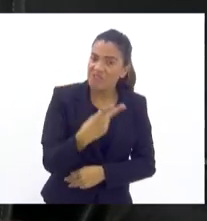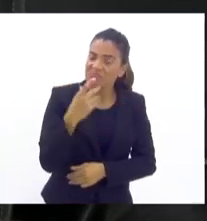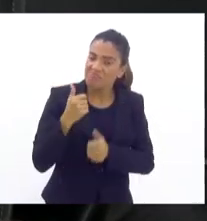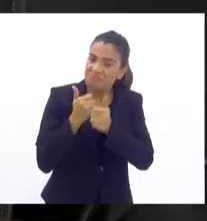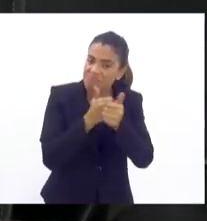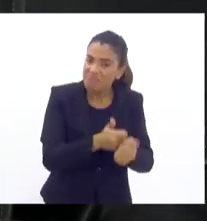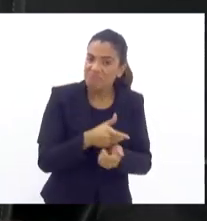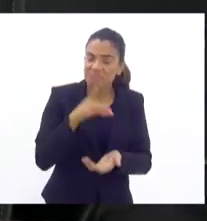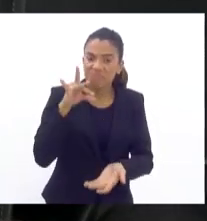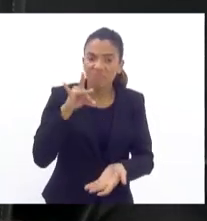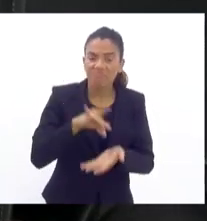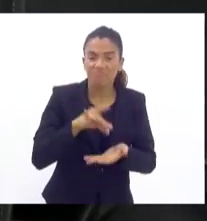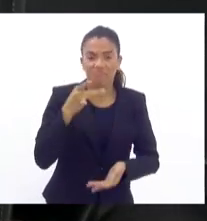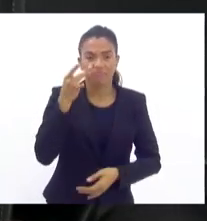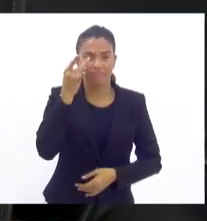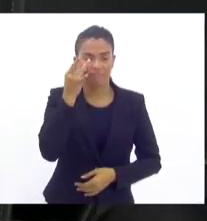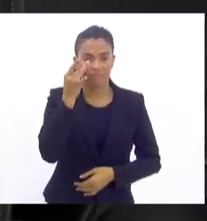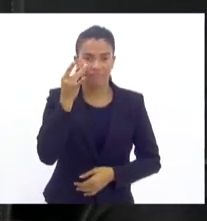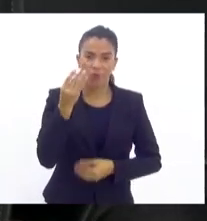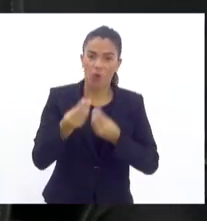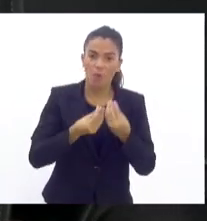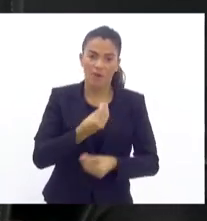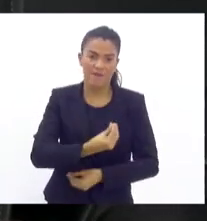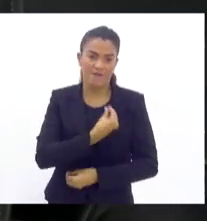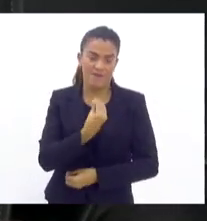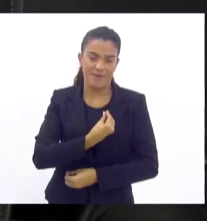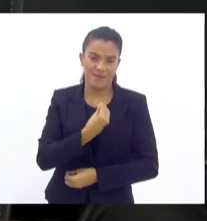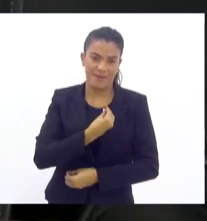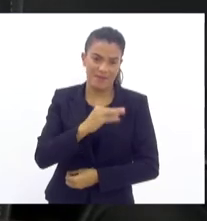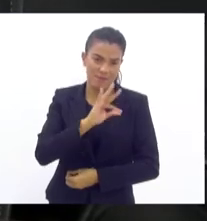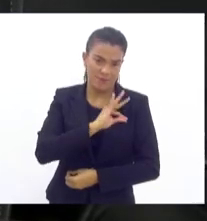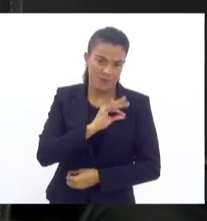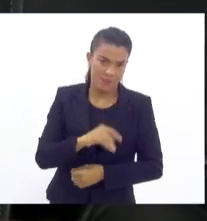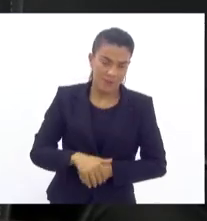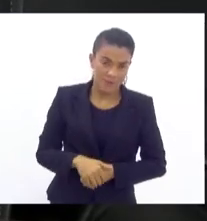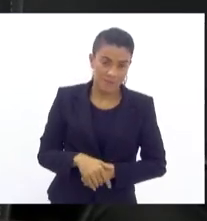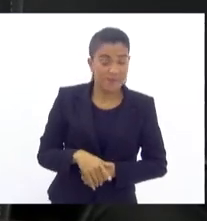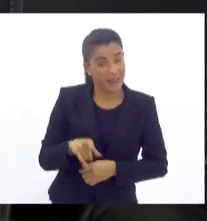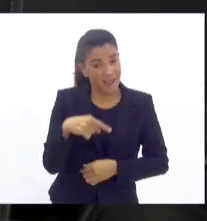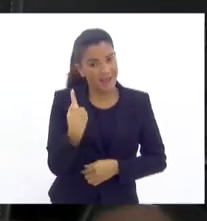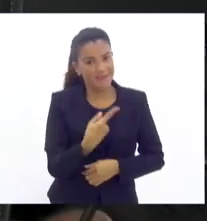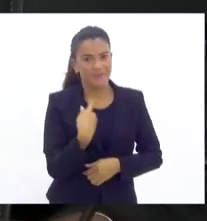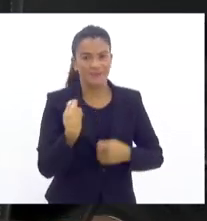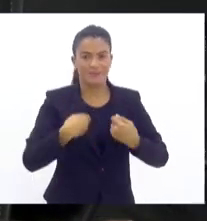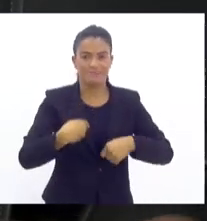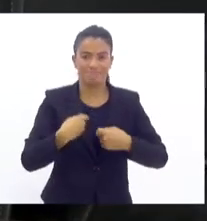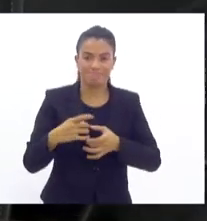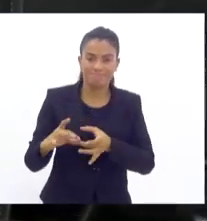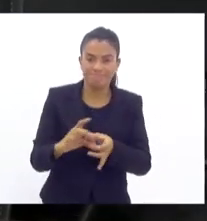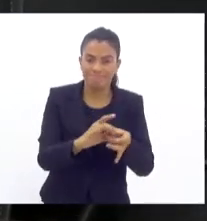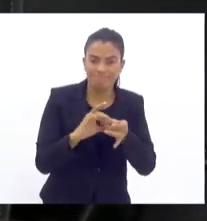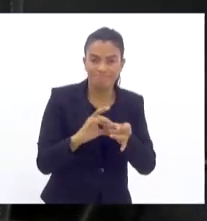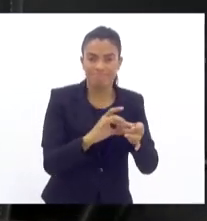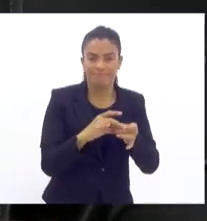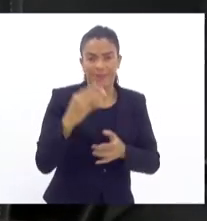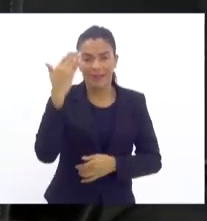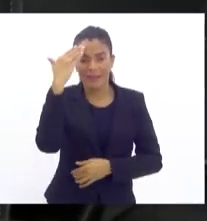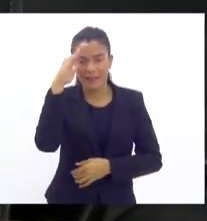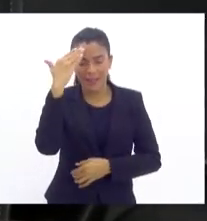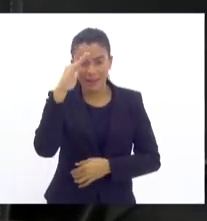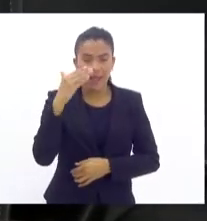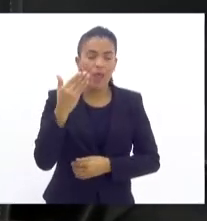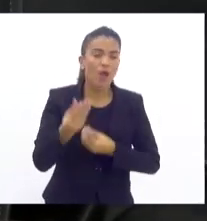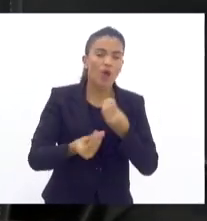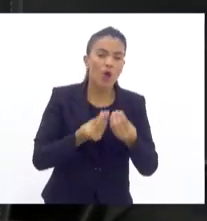hoje, que os nossos policiais passam. É isso que nós precisamos ter. Unidade. Entender que todos